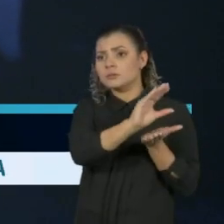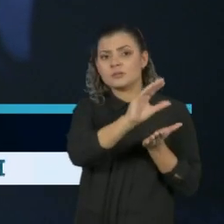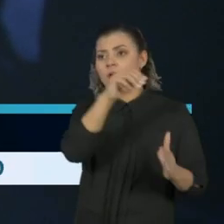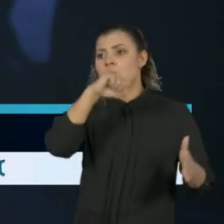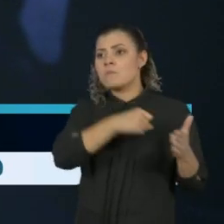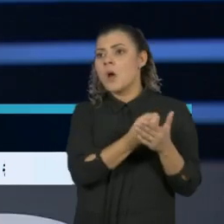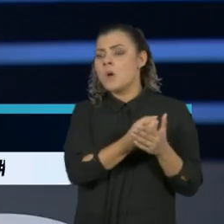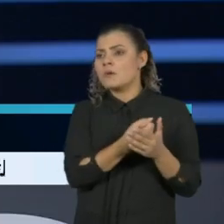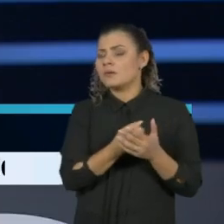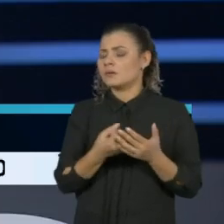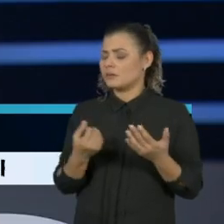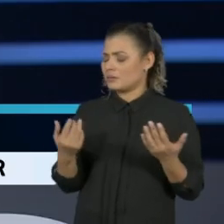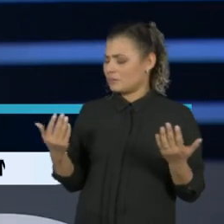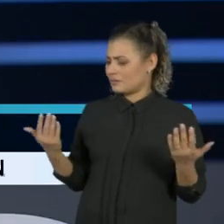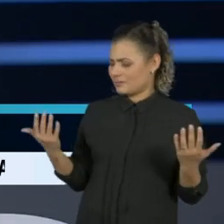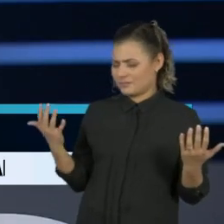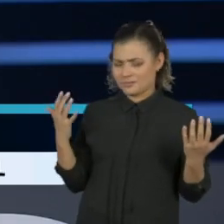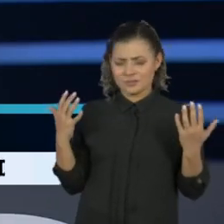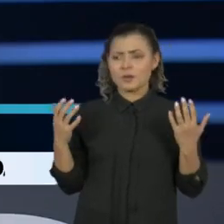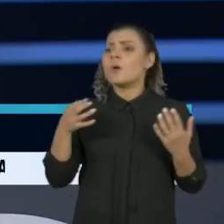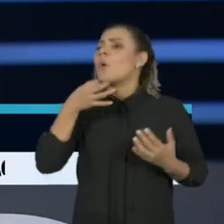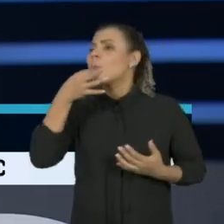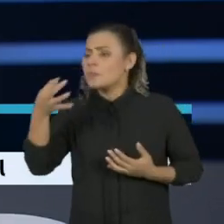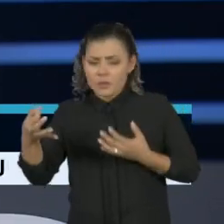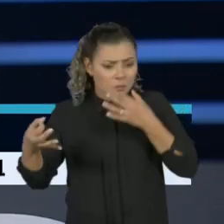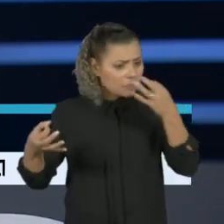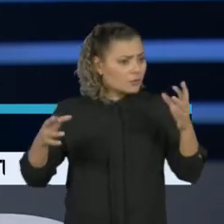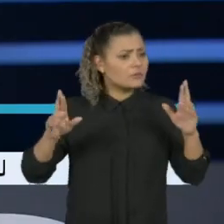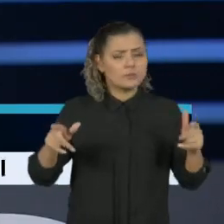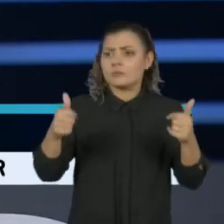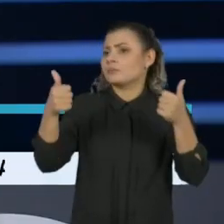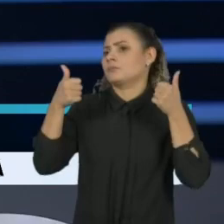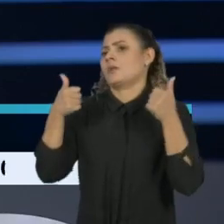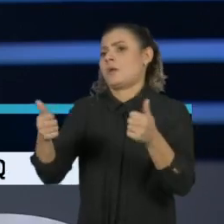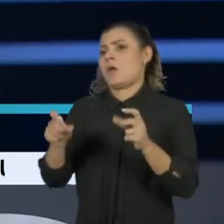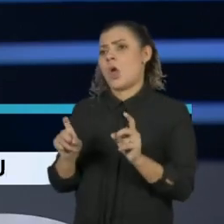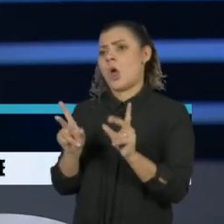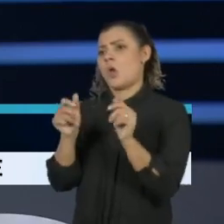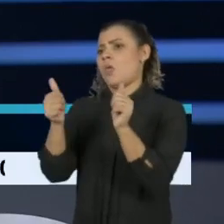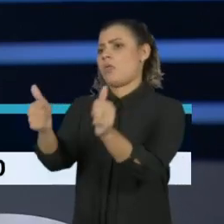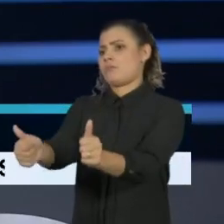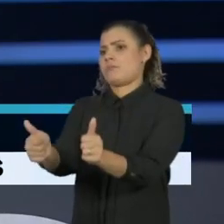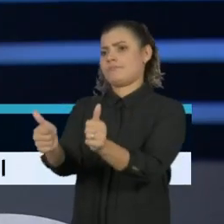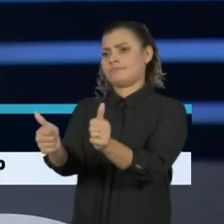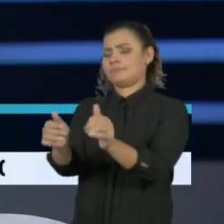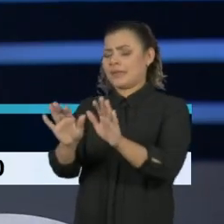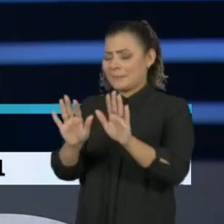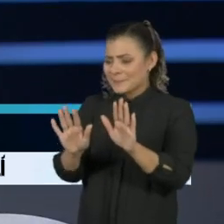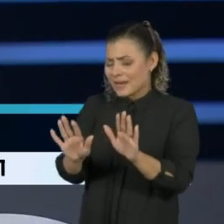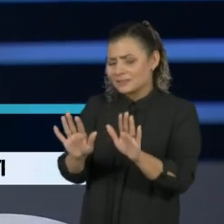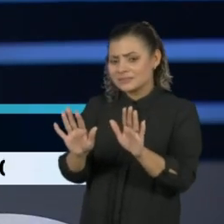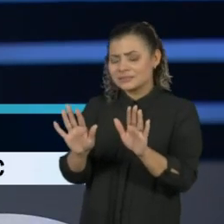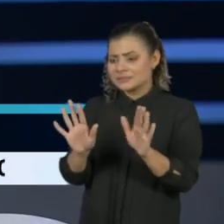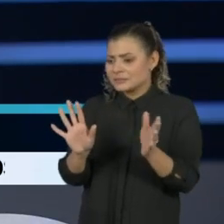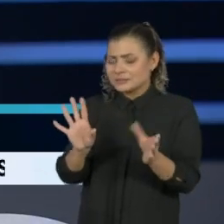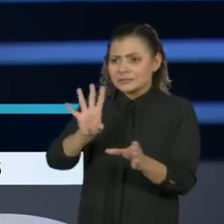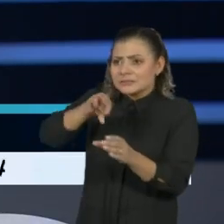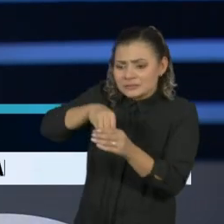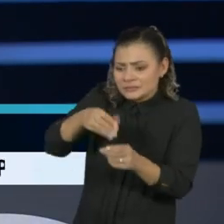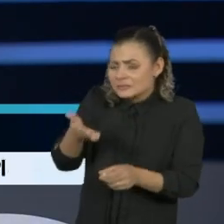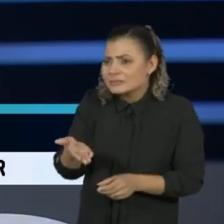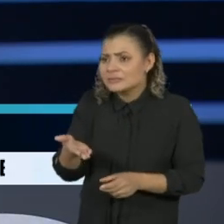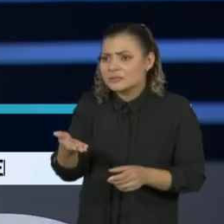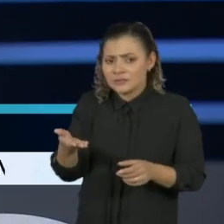possa haver divergências e críticas, etc., há mil imperfeições nos órgãos multilaterais. Mas